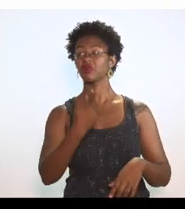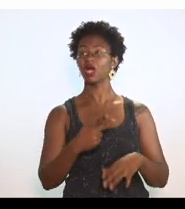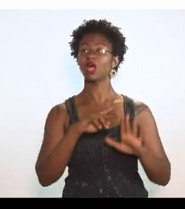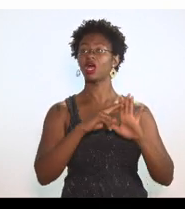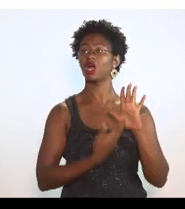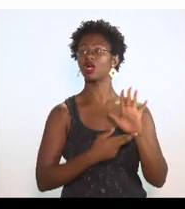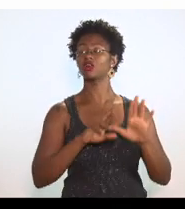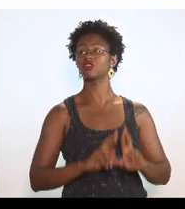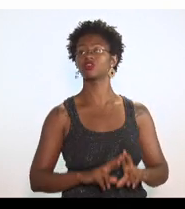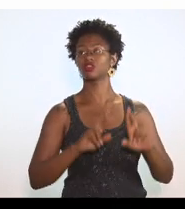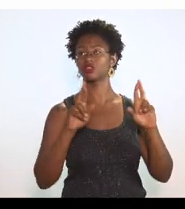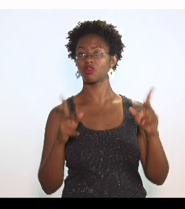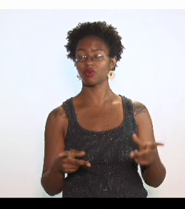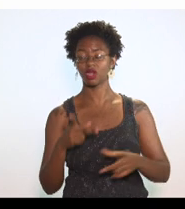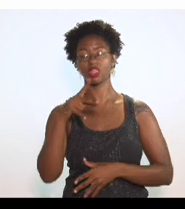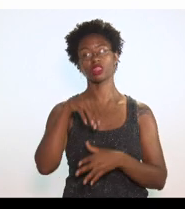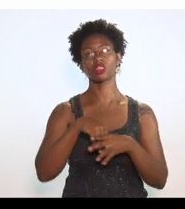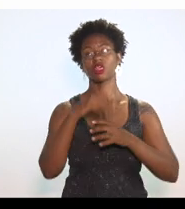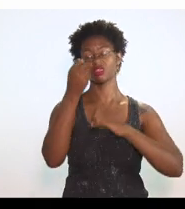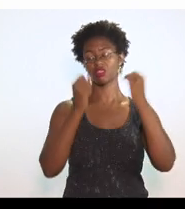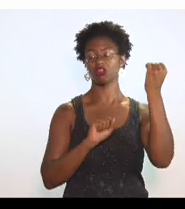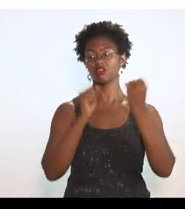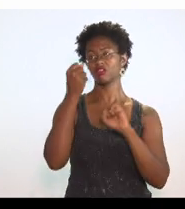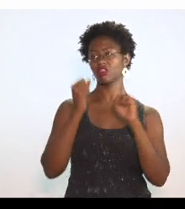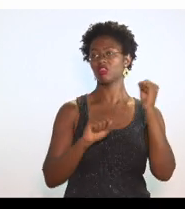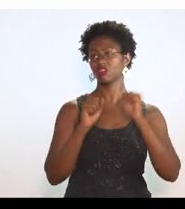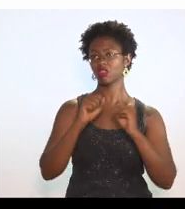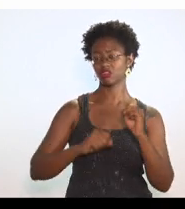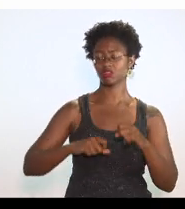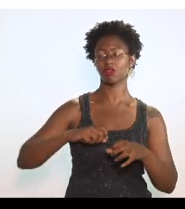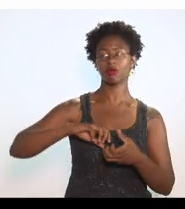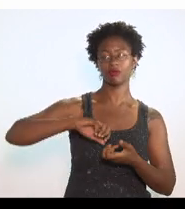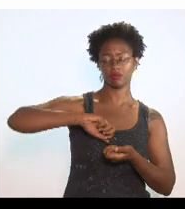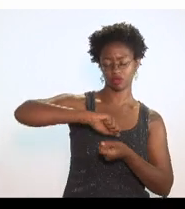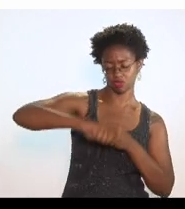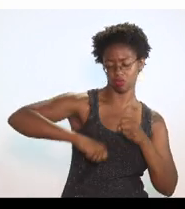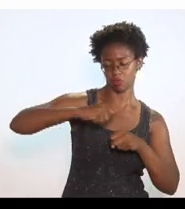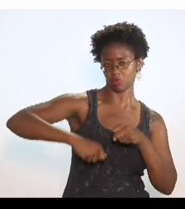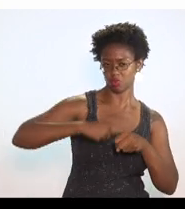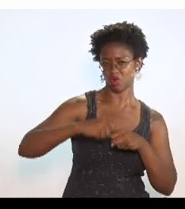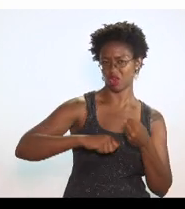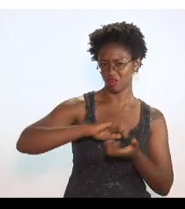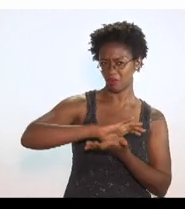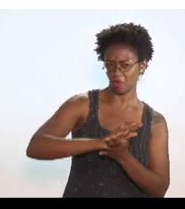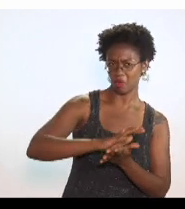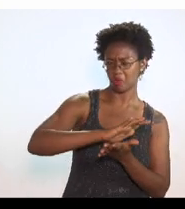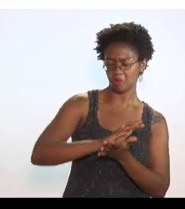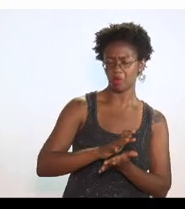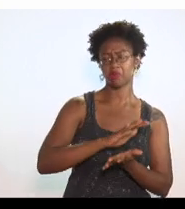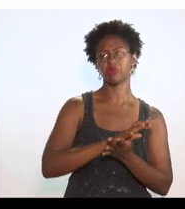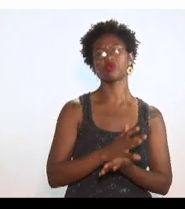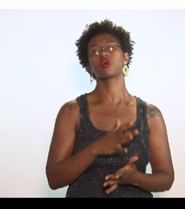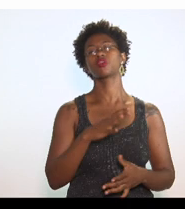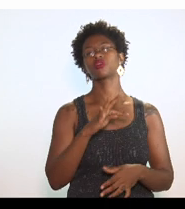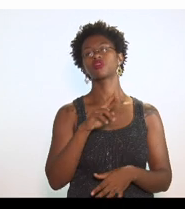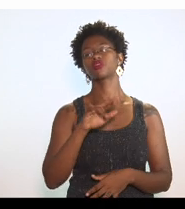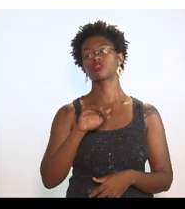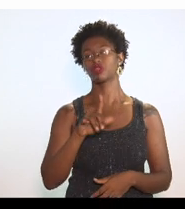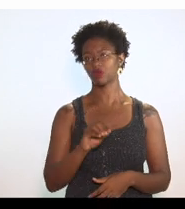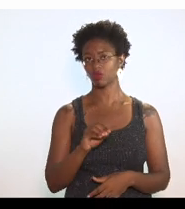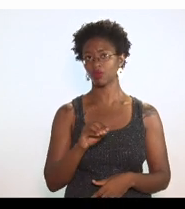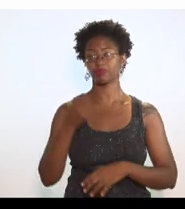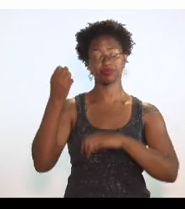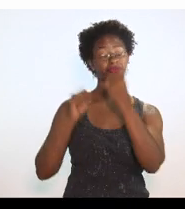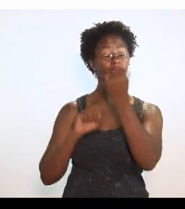tributação para a indústria moageira de trigo nas operações de saída e aí eleca o macarrão. Então, assim, a indústria moageira de